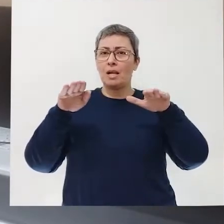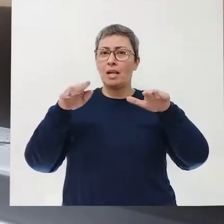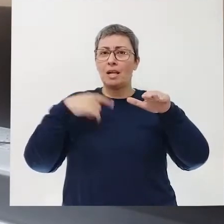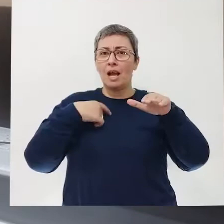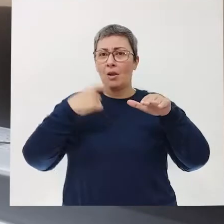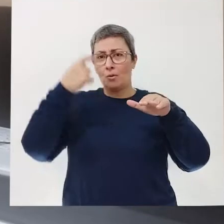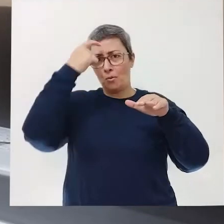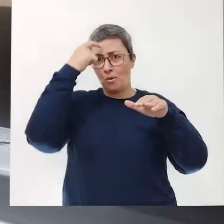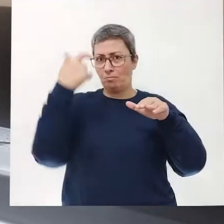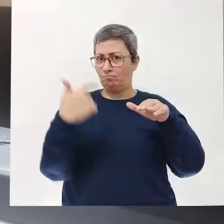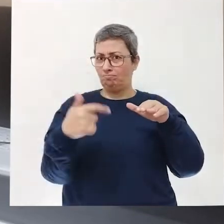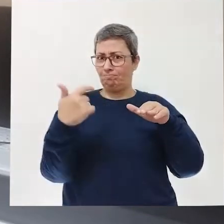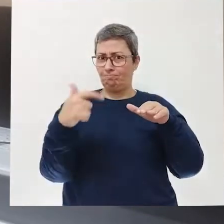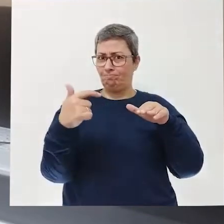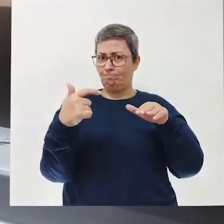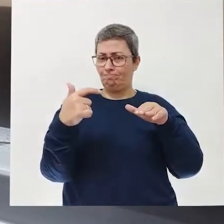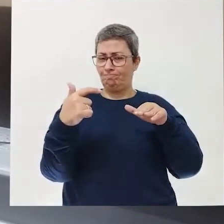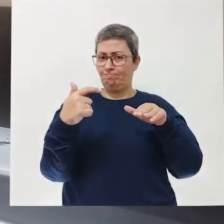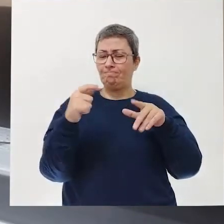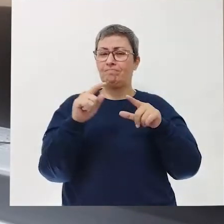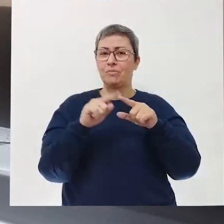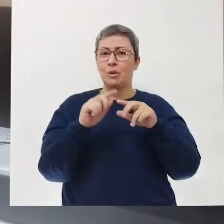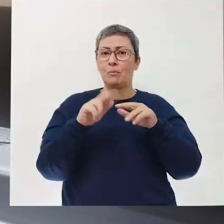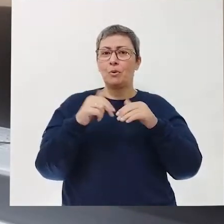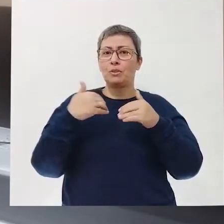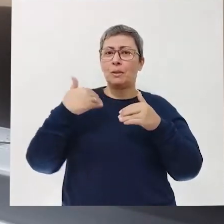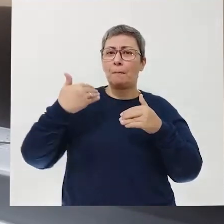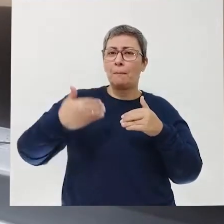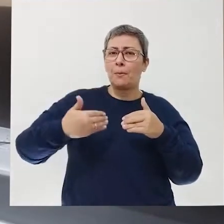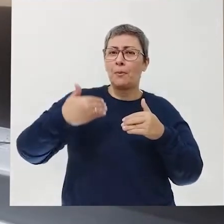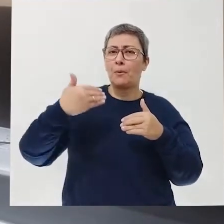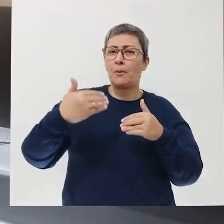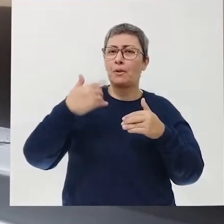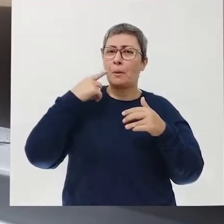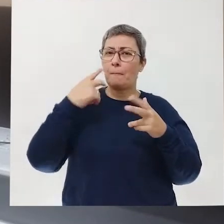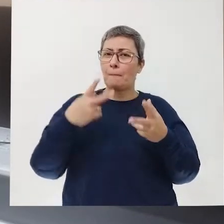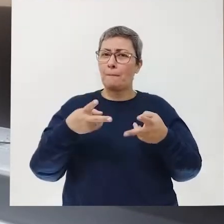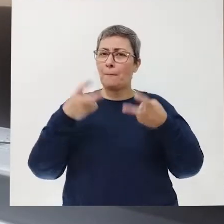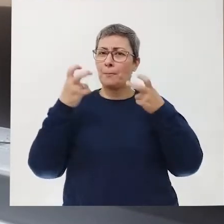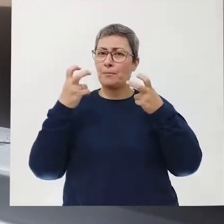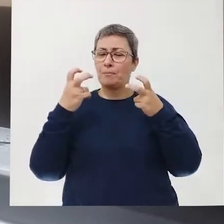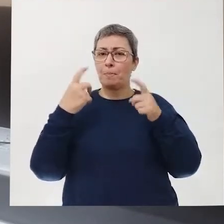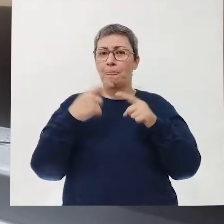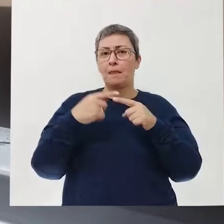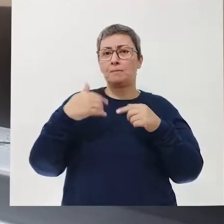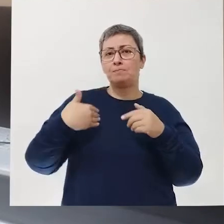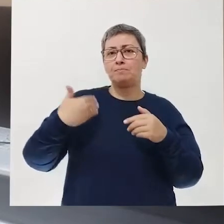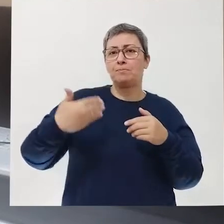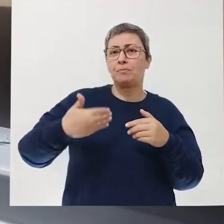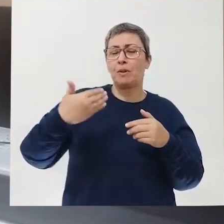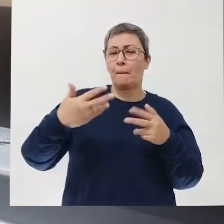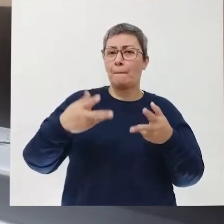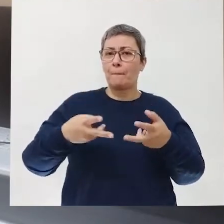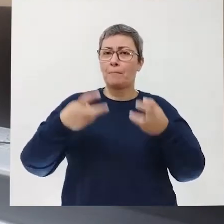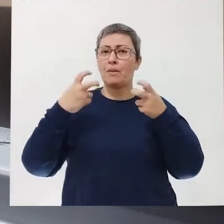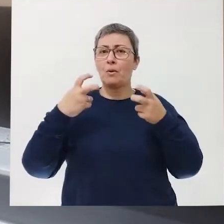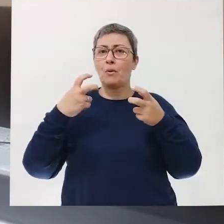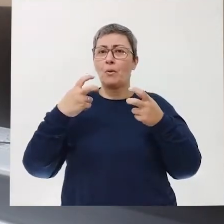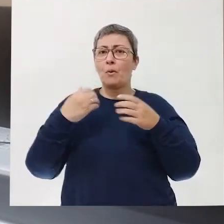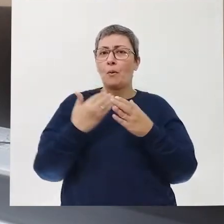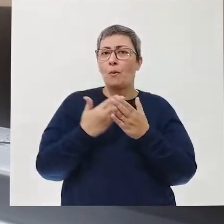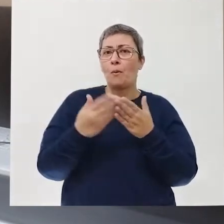conscientes, né? É por processo de percepção, né? Pelo processo de percepção, nós